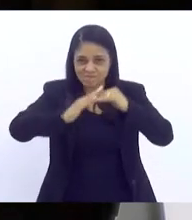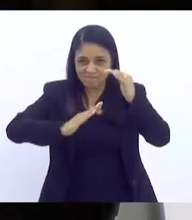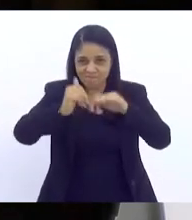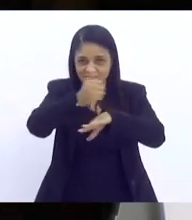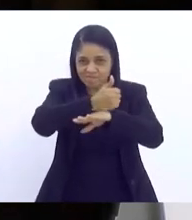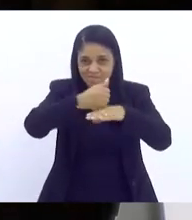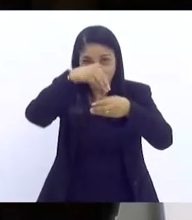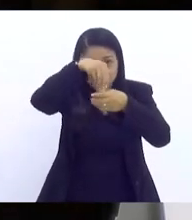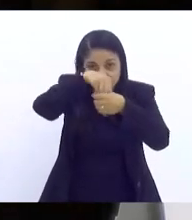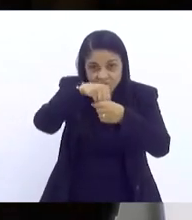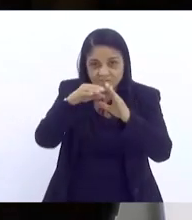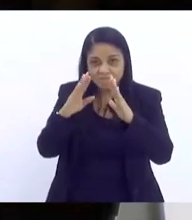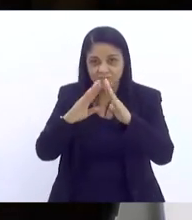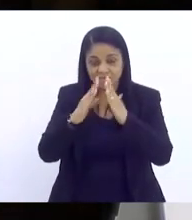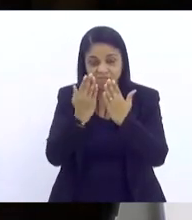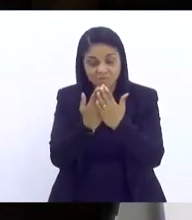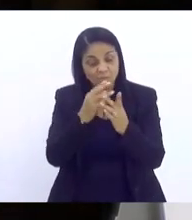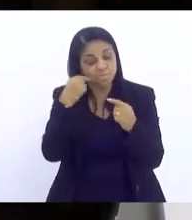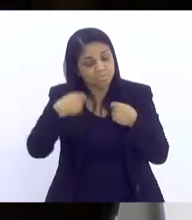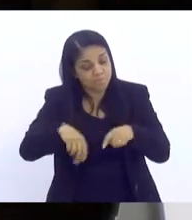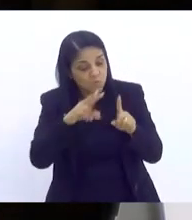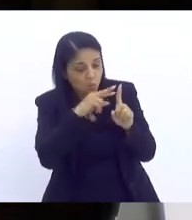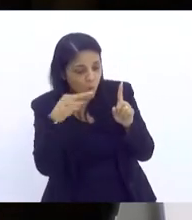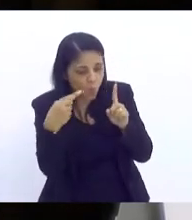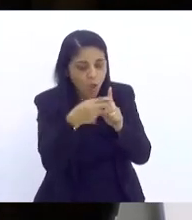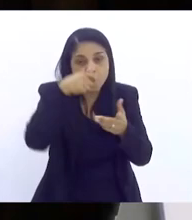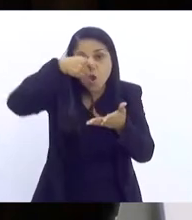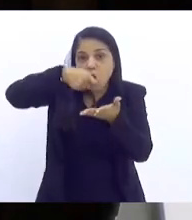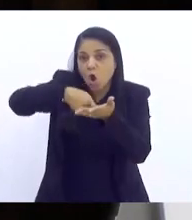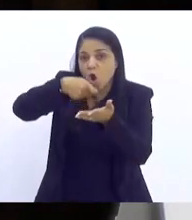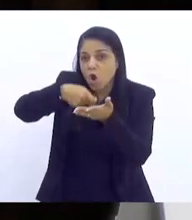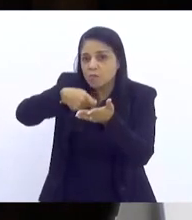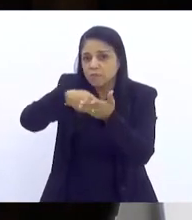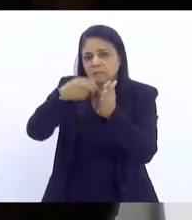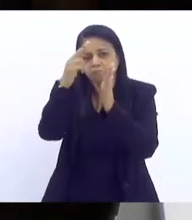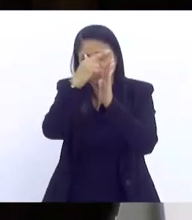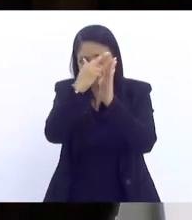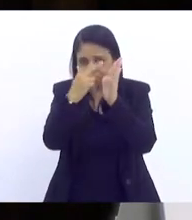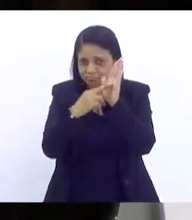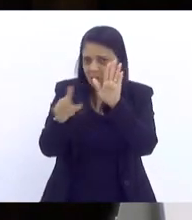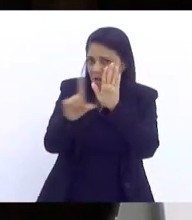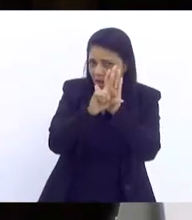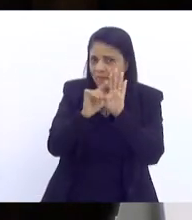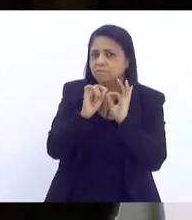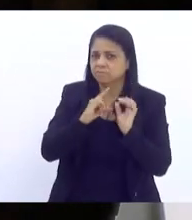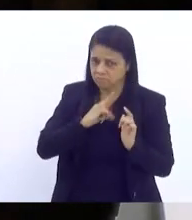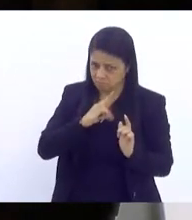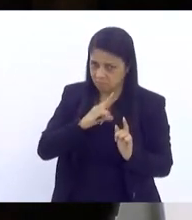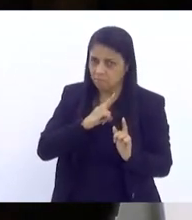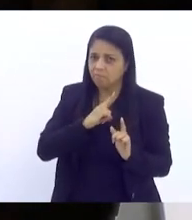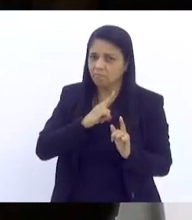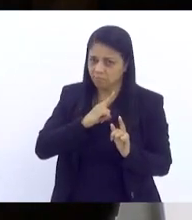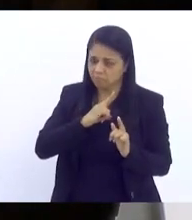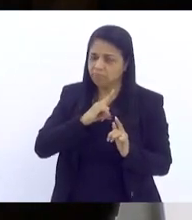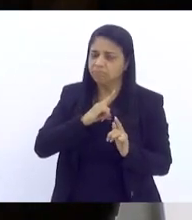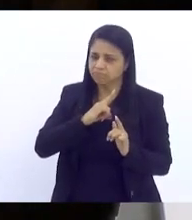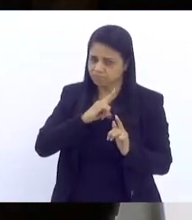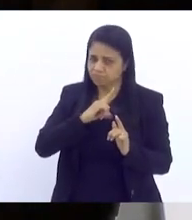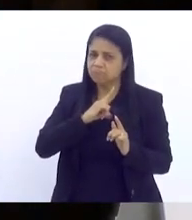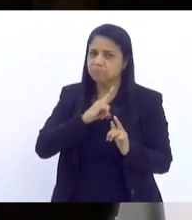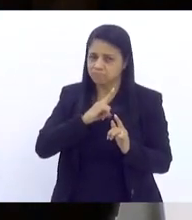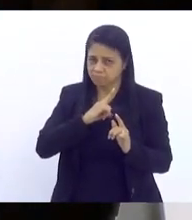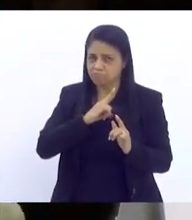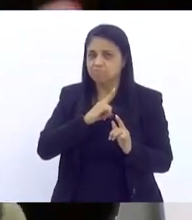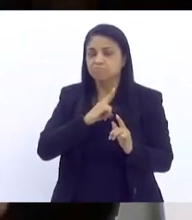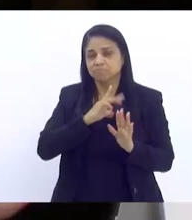olhar para essas demandas, para além da obrigatoriedade legal que a gente já tem, de vários dispositivos legais que a gente